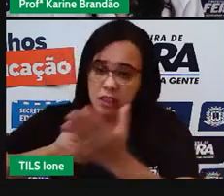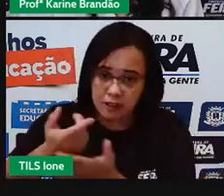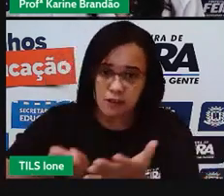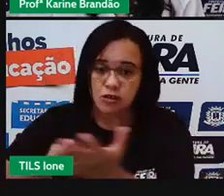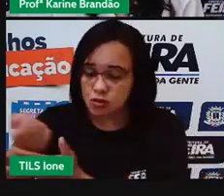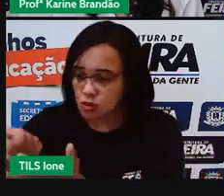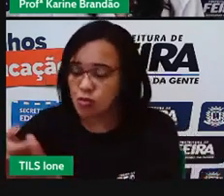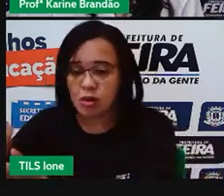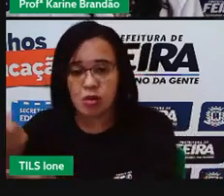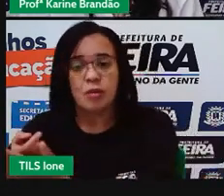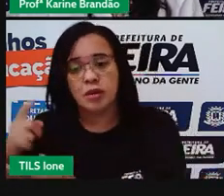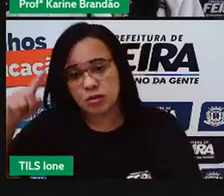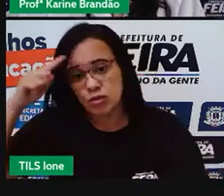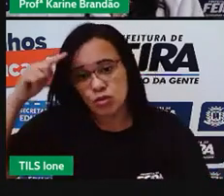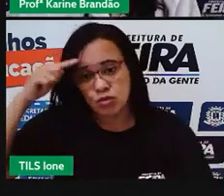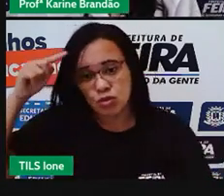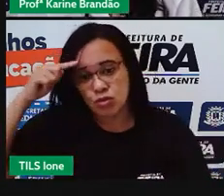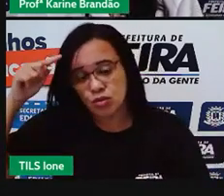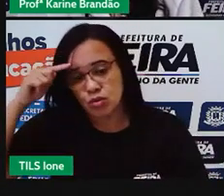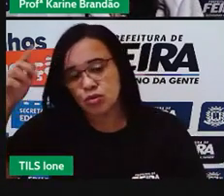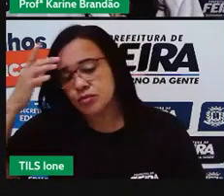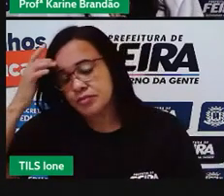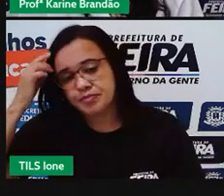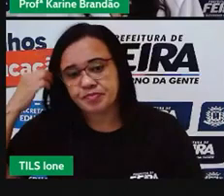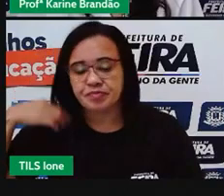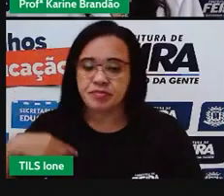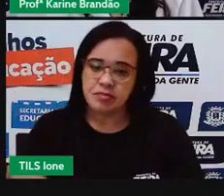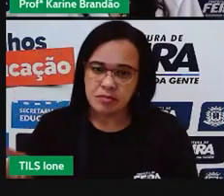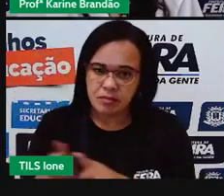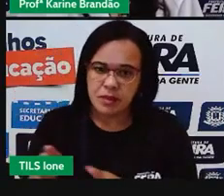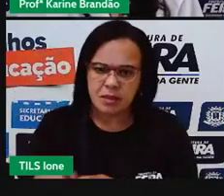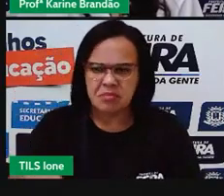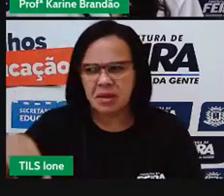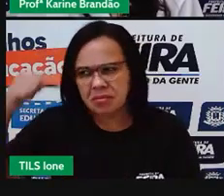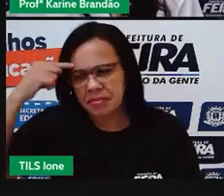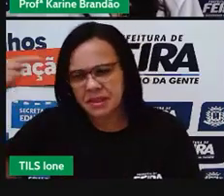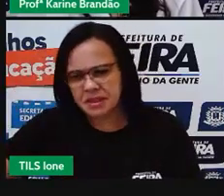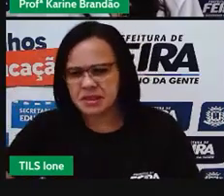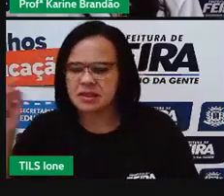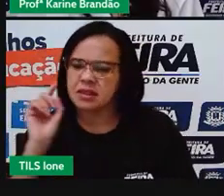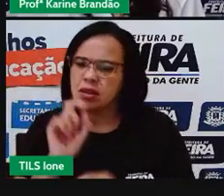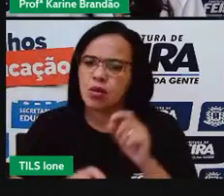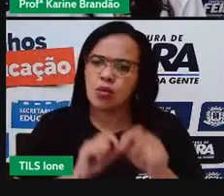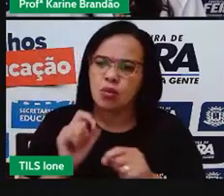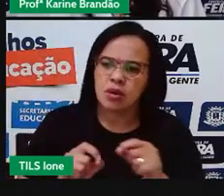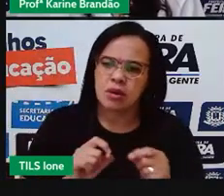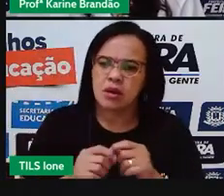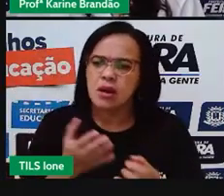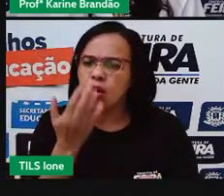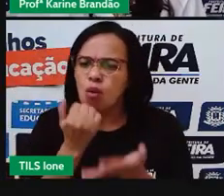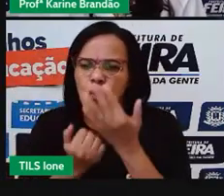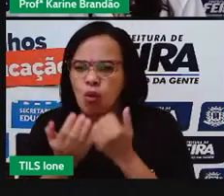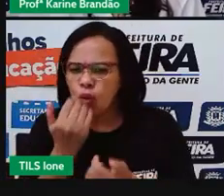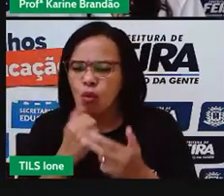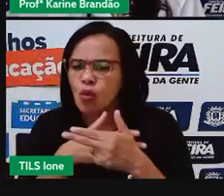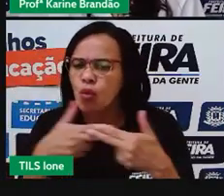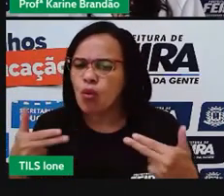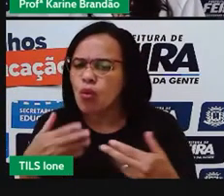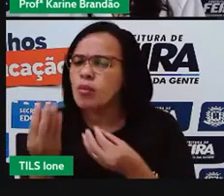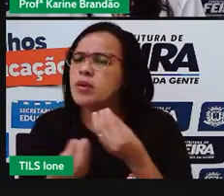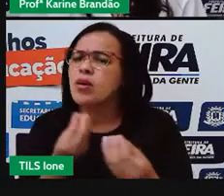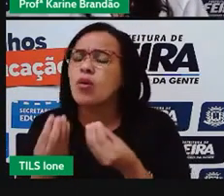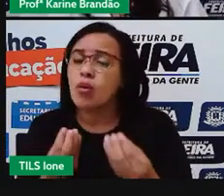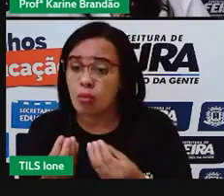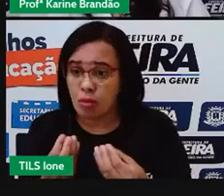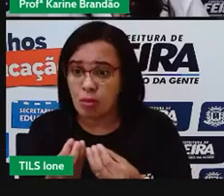locais e uma outra coisa vamos repensar no nosso consumo desses alimentos. Pro quer dizer que eu tenho que ficar